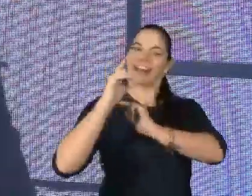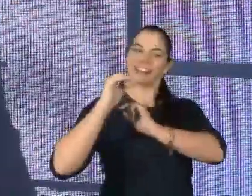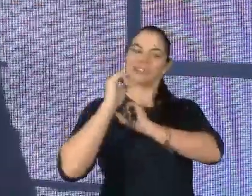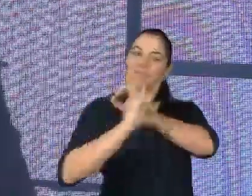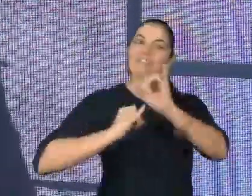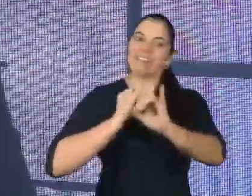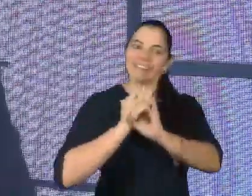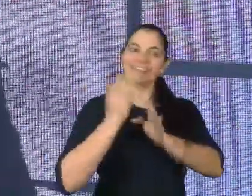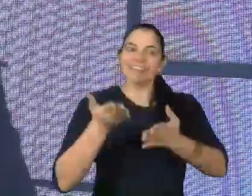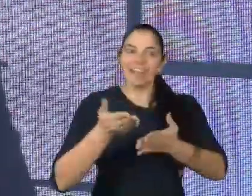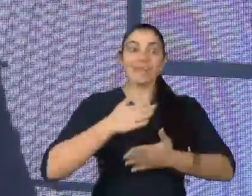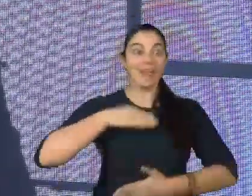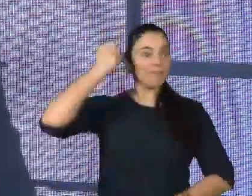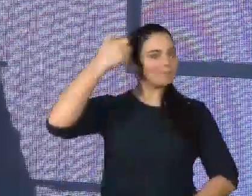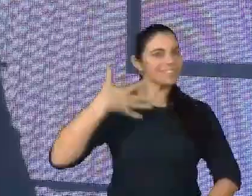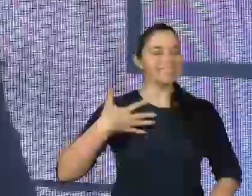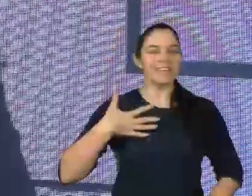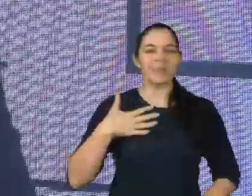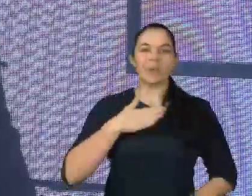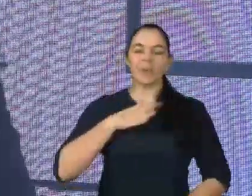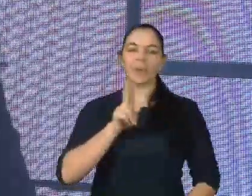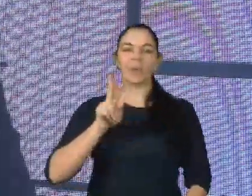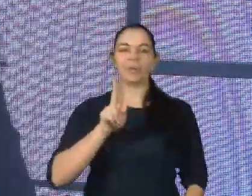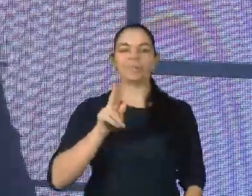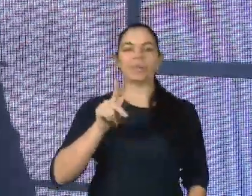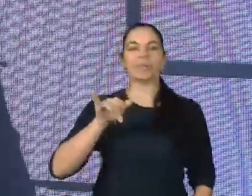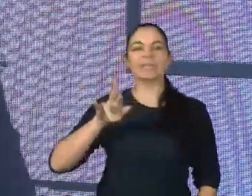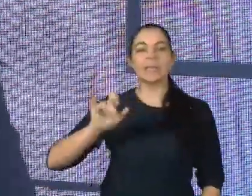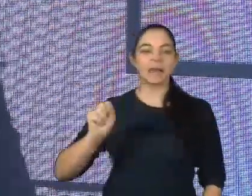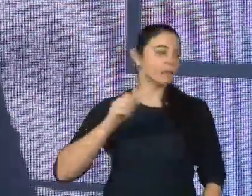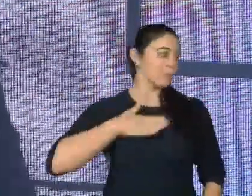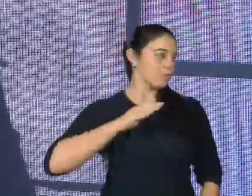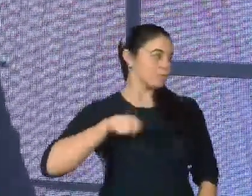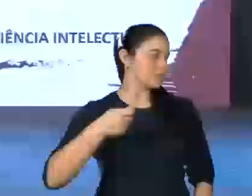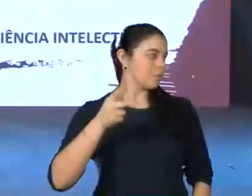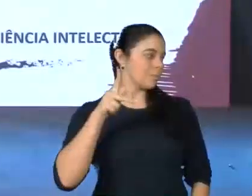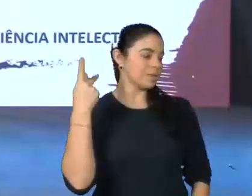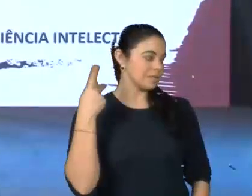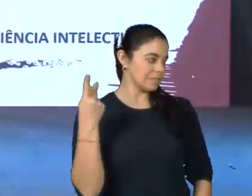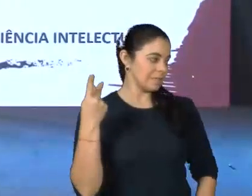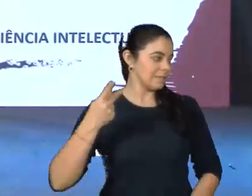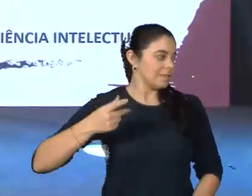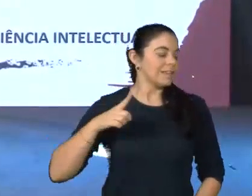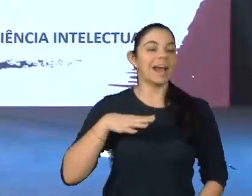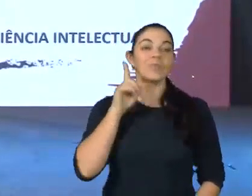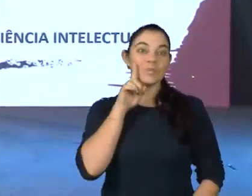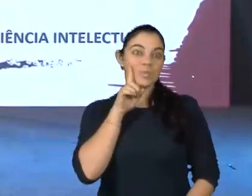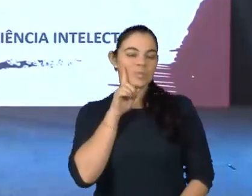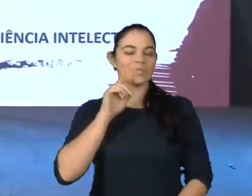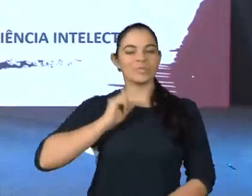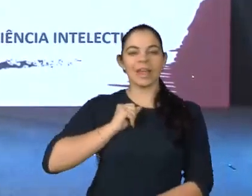Aproveito para fazer minha descrição. Meu nome é Priscila, eu sou de pele morena,